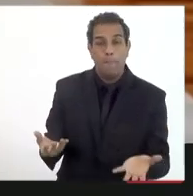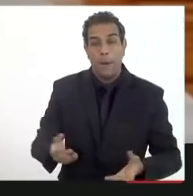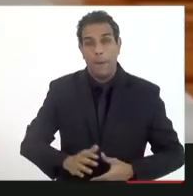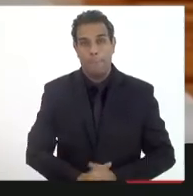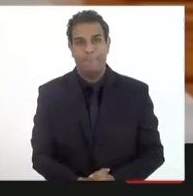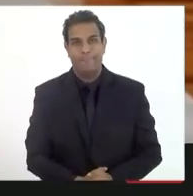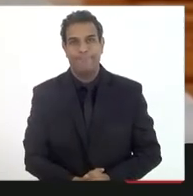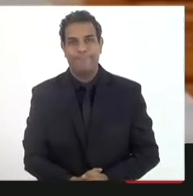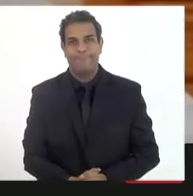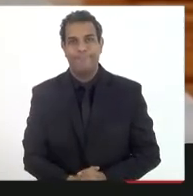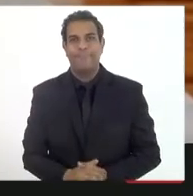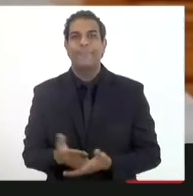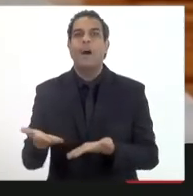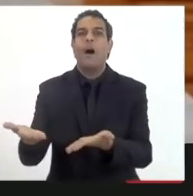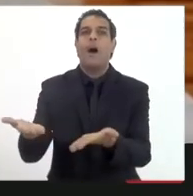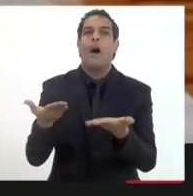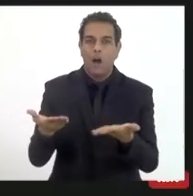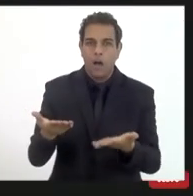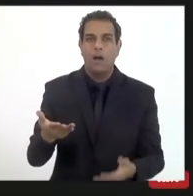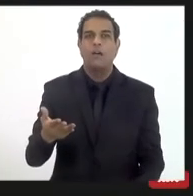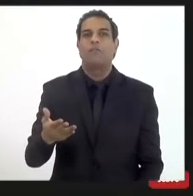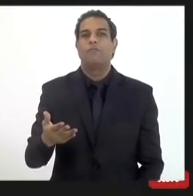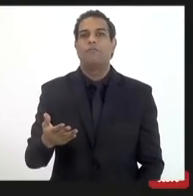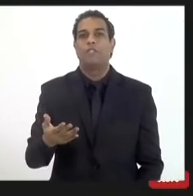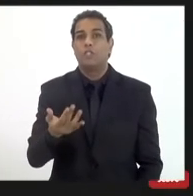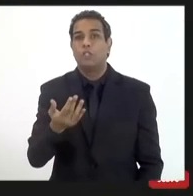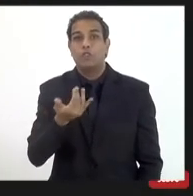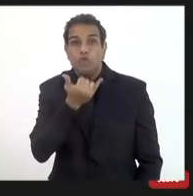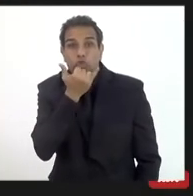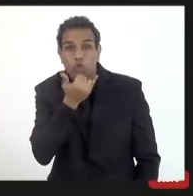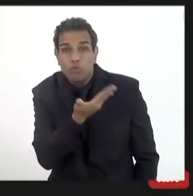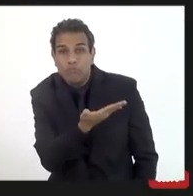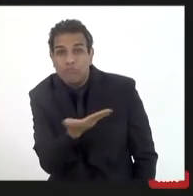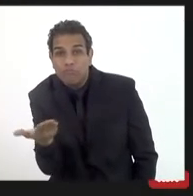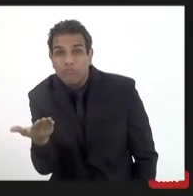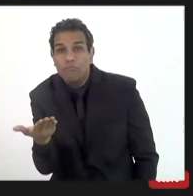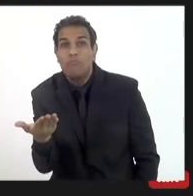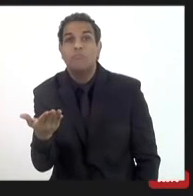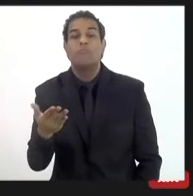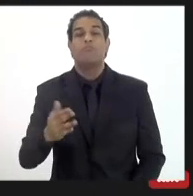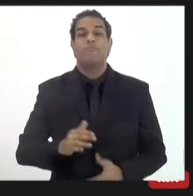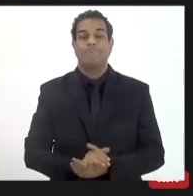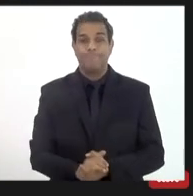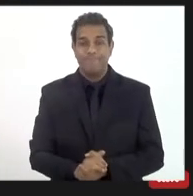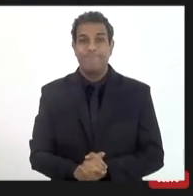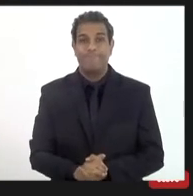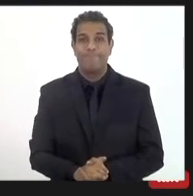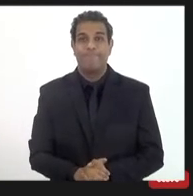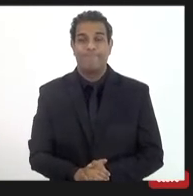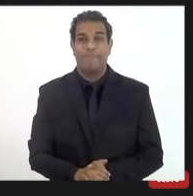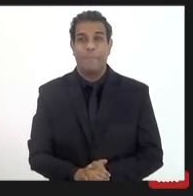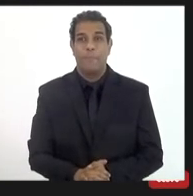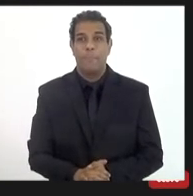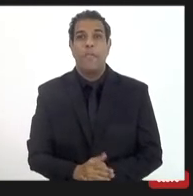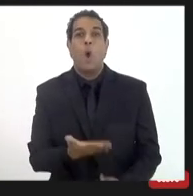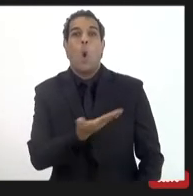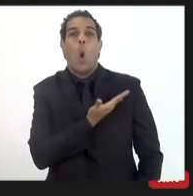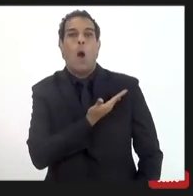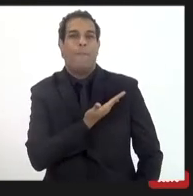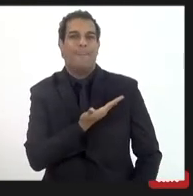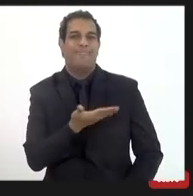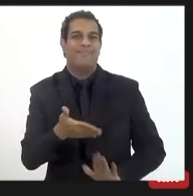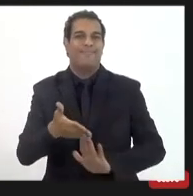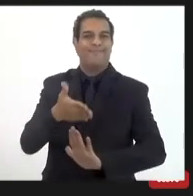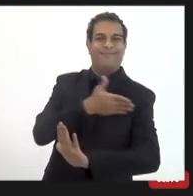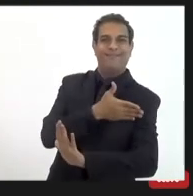Com a palavra o Gerson, por favor, e peço aqui já desculpa, Gerson, porque o amigo já tinha pedido para